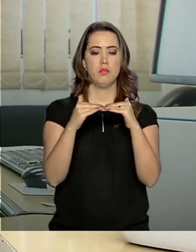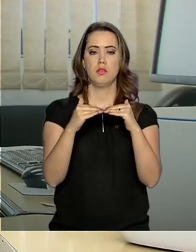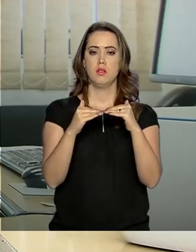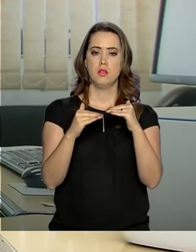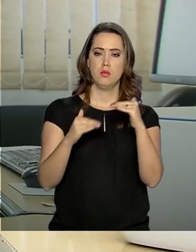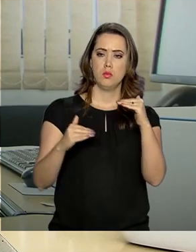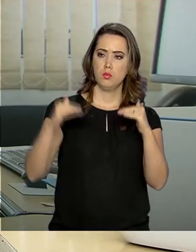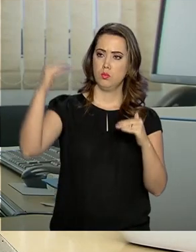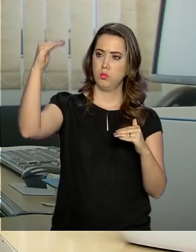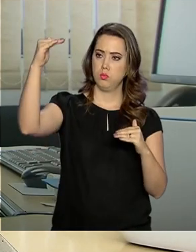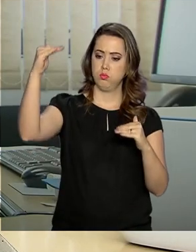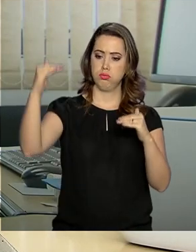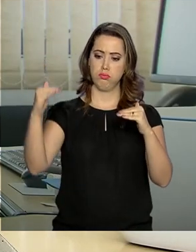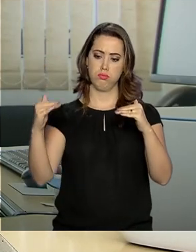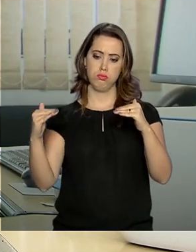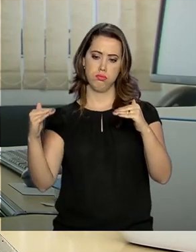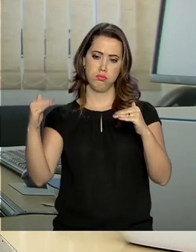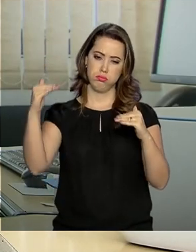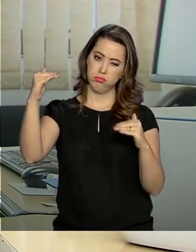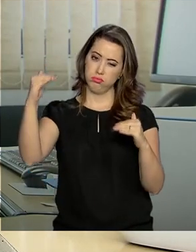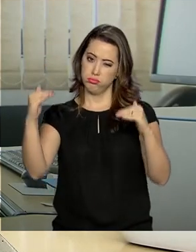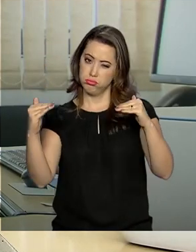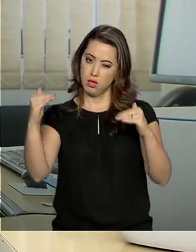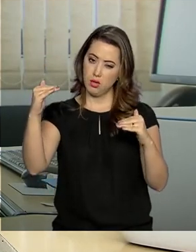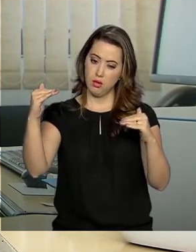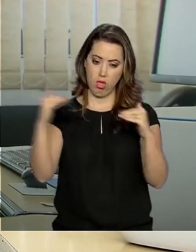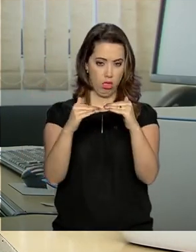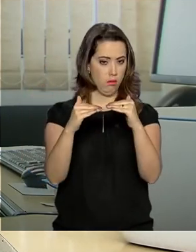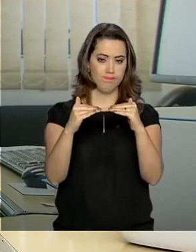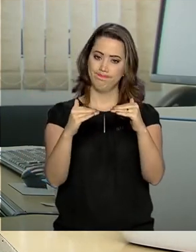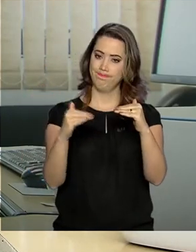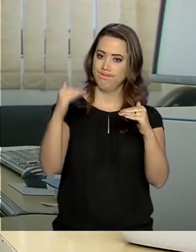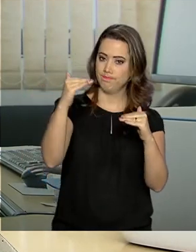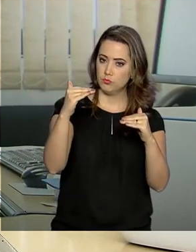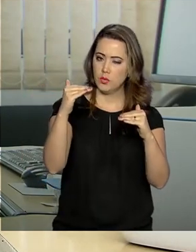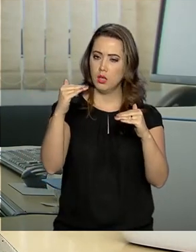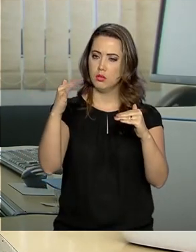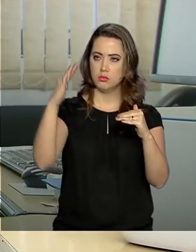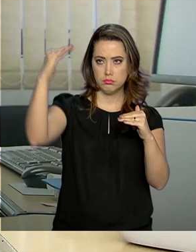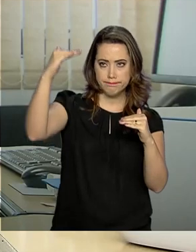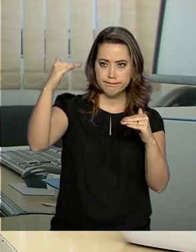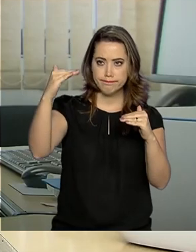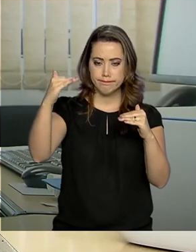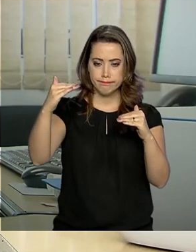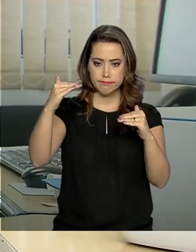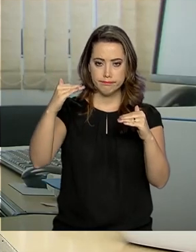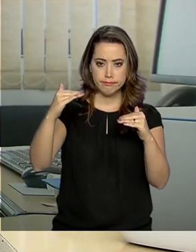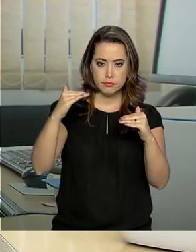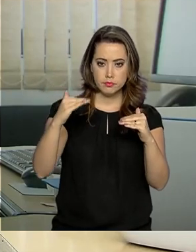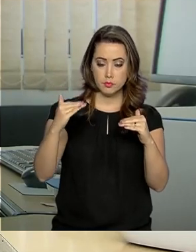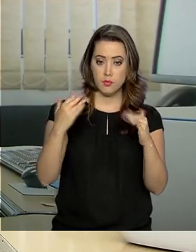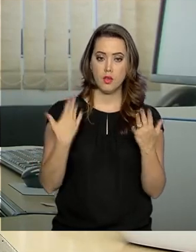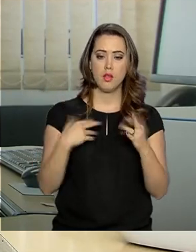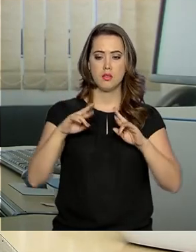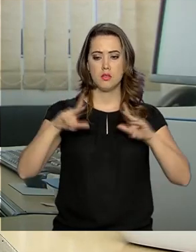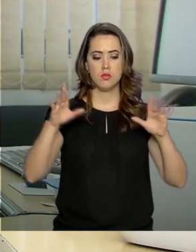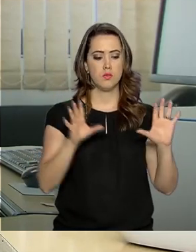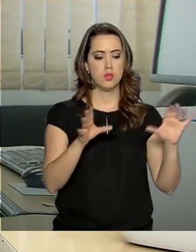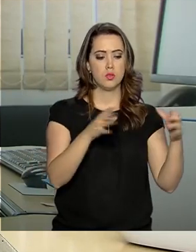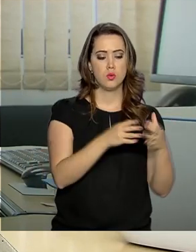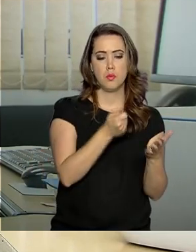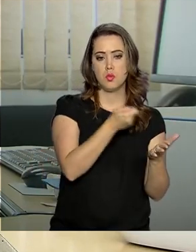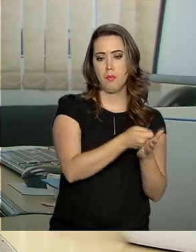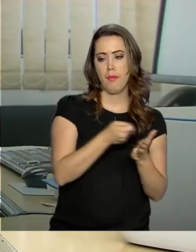pouco Não vai resolver Mas equilibrar um pouco mais Esse descasamento entre os passivos